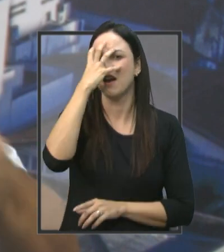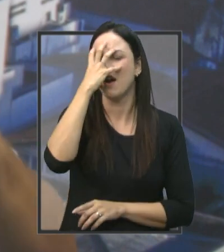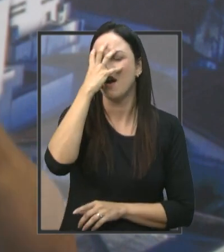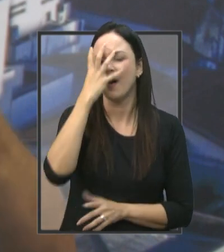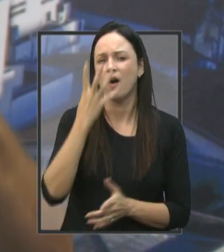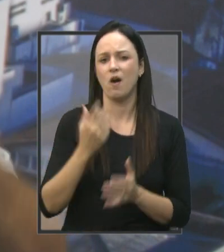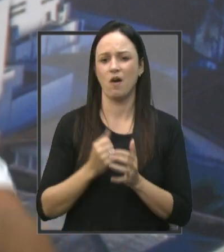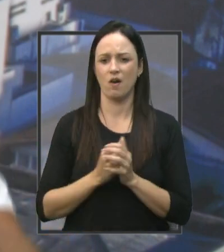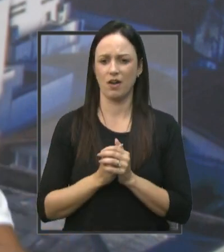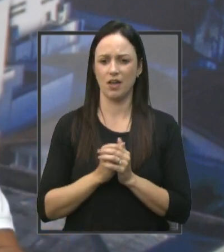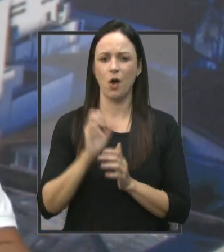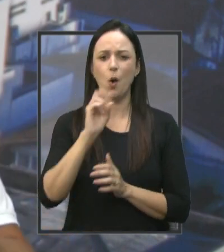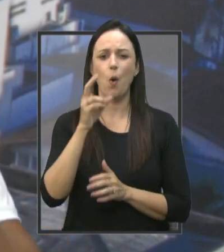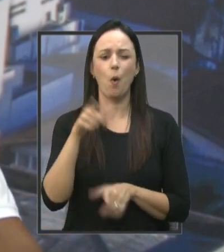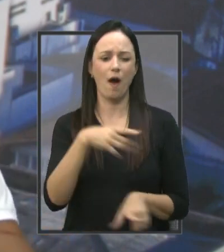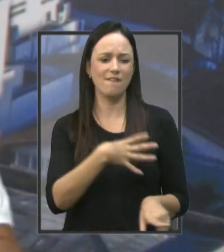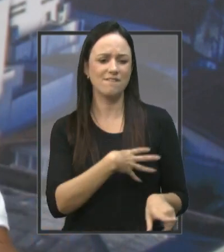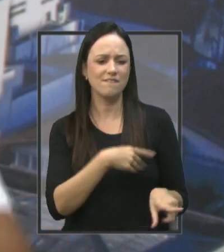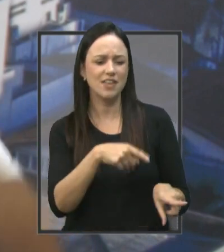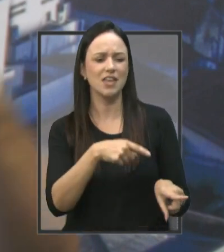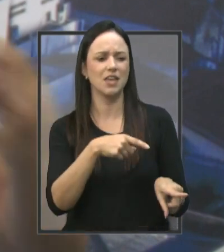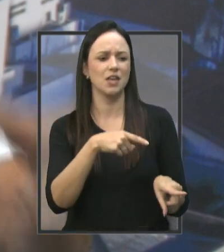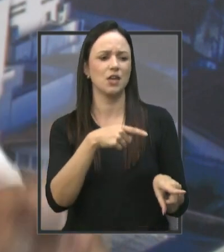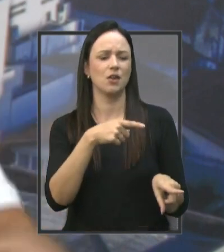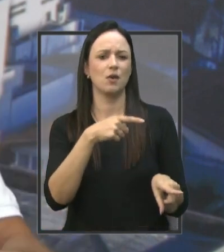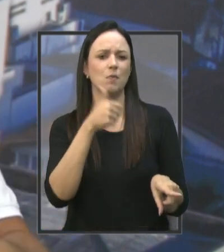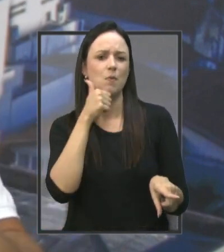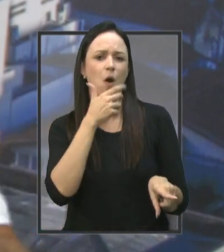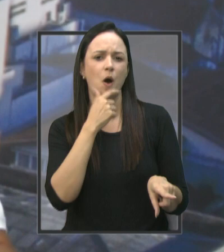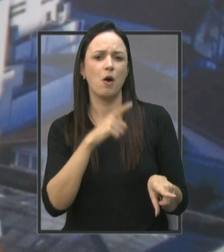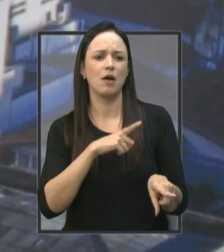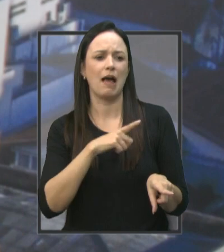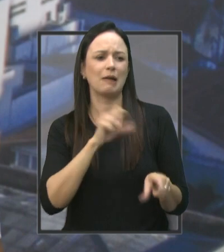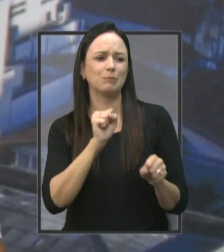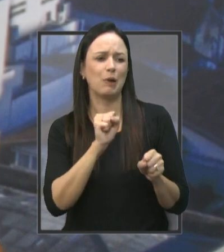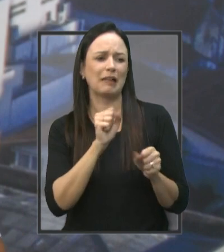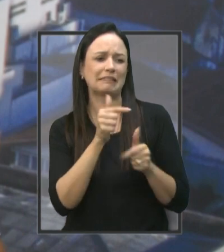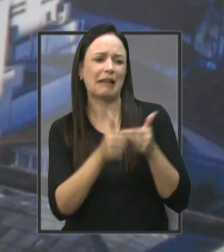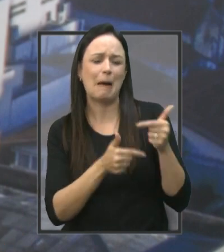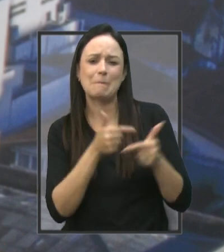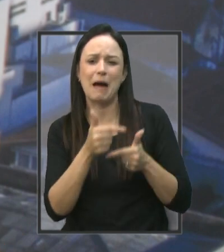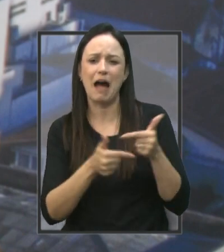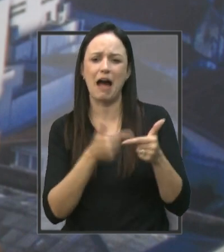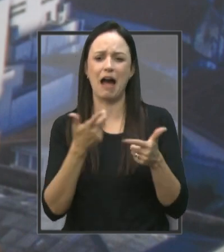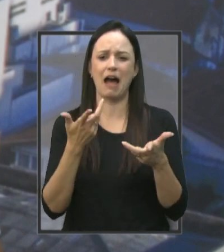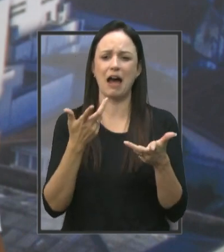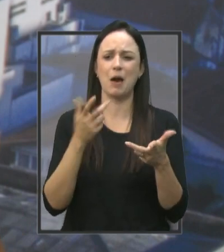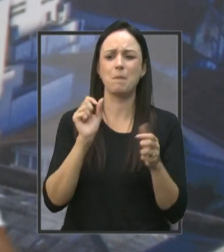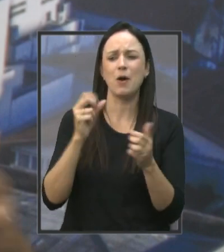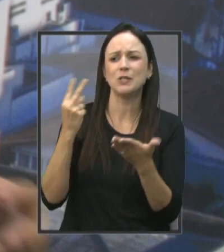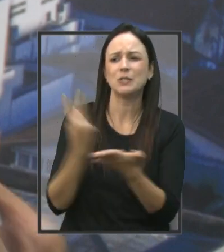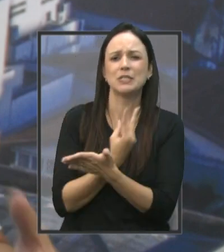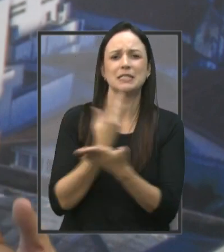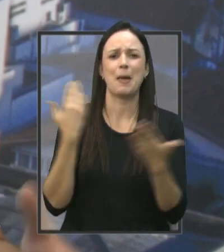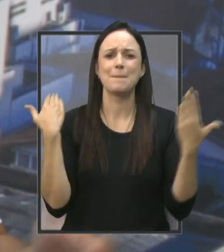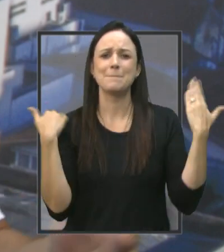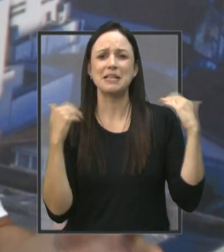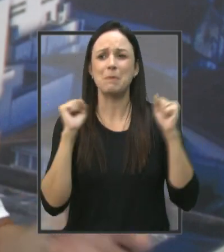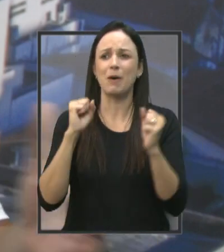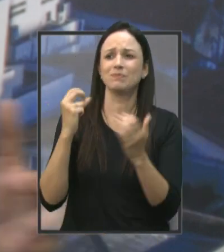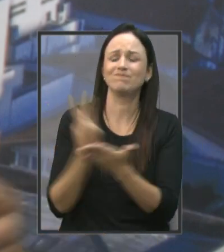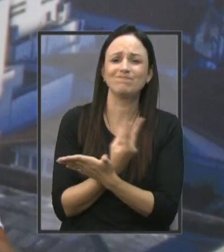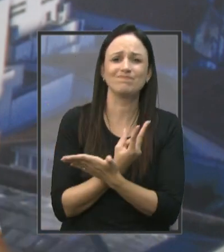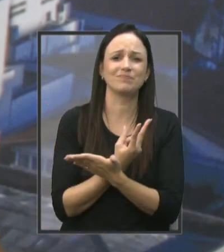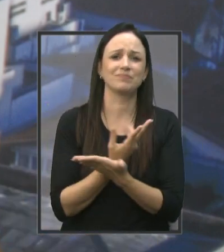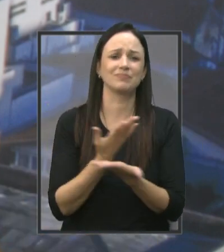ser Que o filho Ou a filha Dê trabalho Aconteça algum Imprevisto Num dos passeios E com o SISC